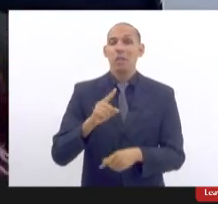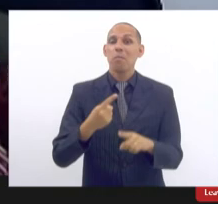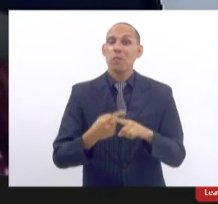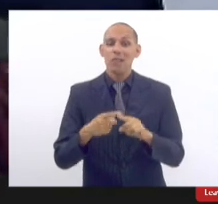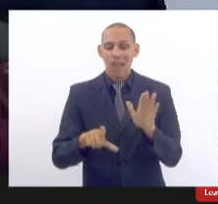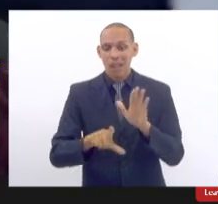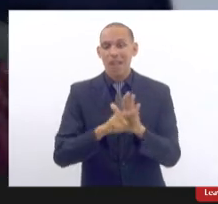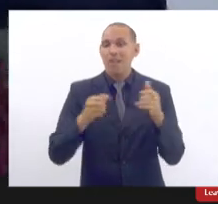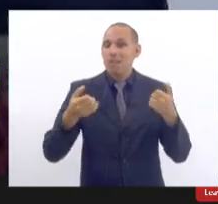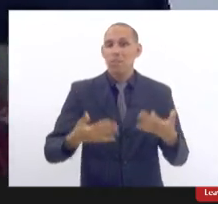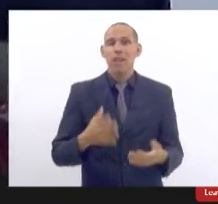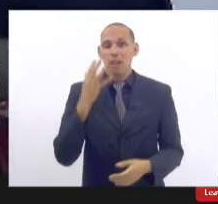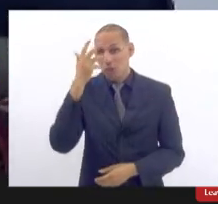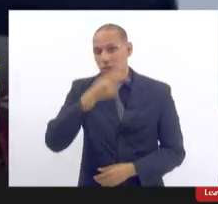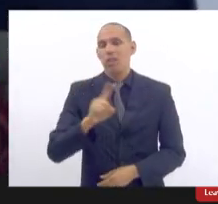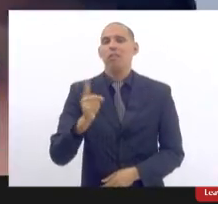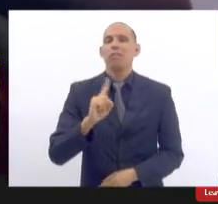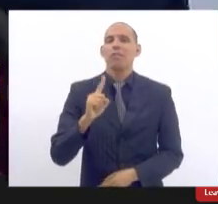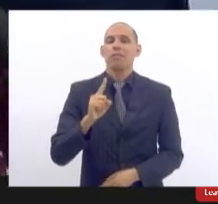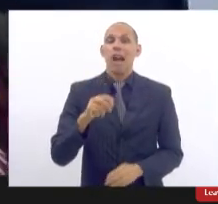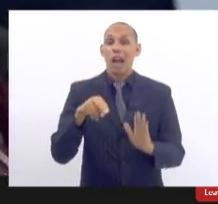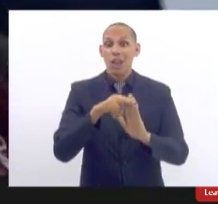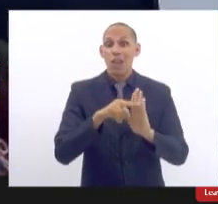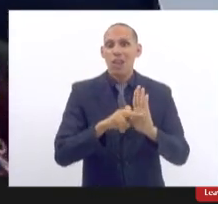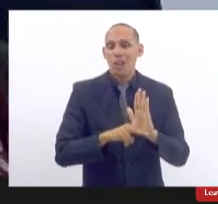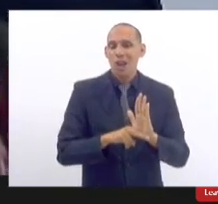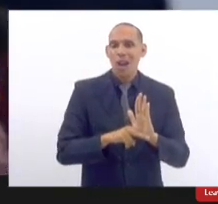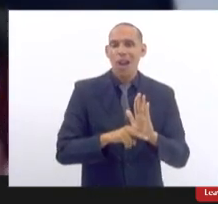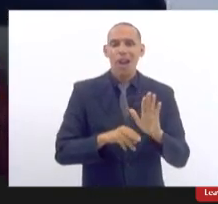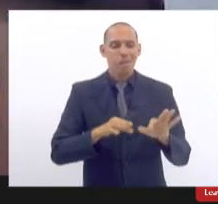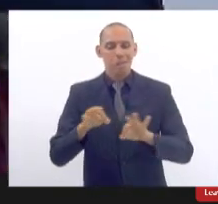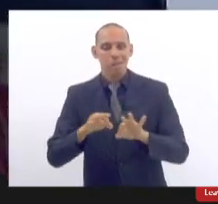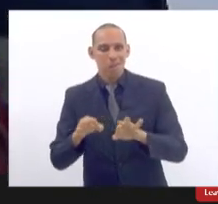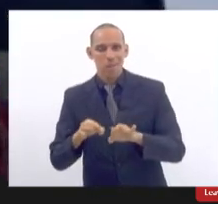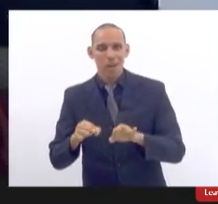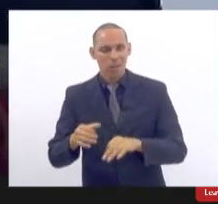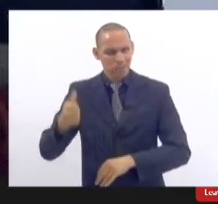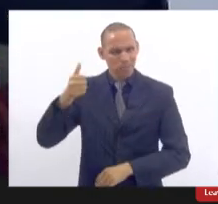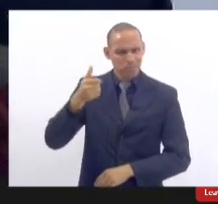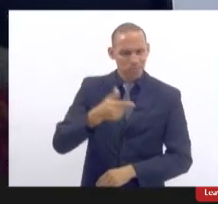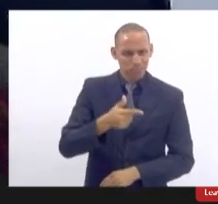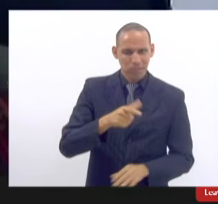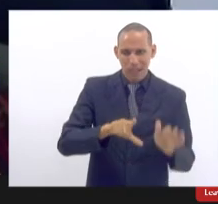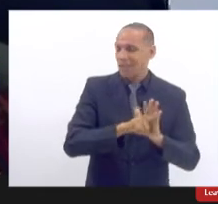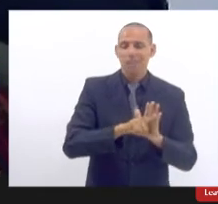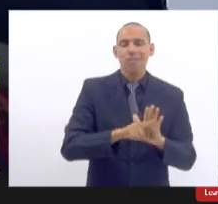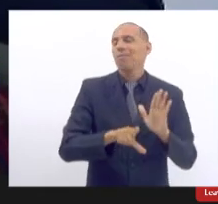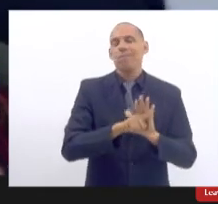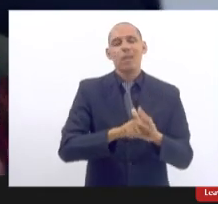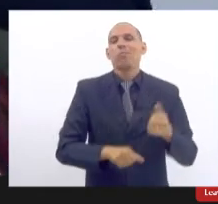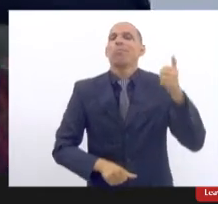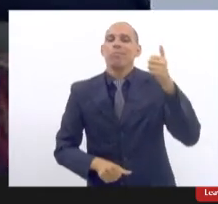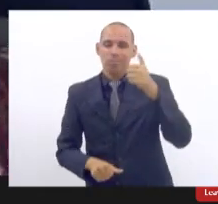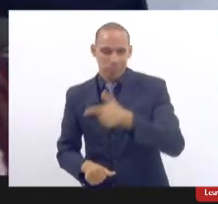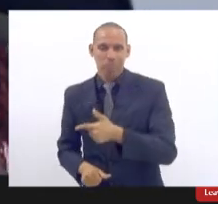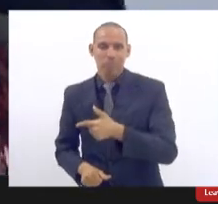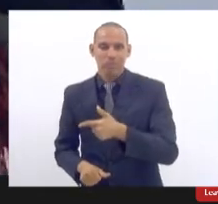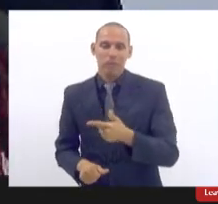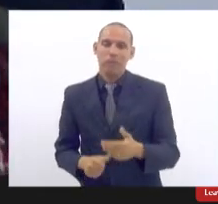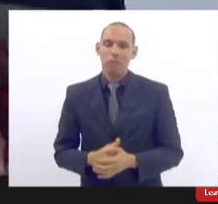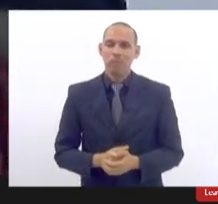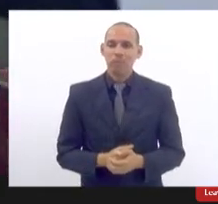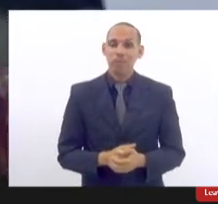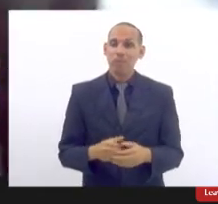é estético e uma norma do plano não é superior à lei a lei é superior a lei é superior eu queria